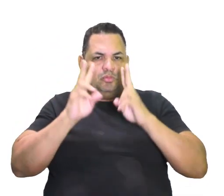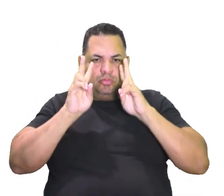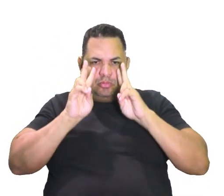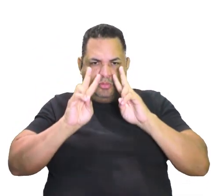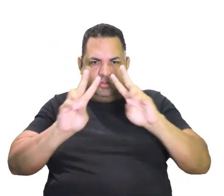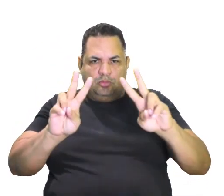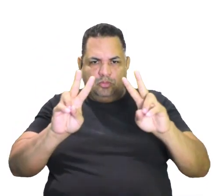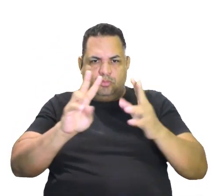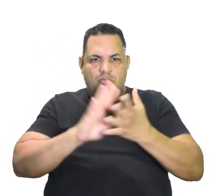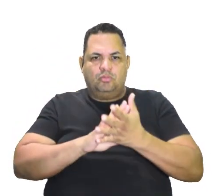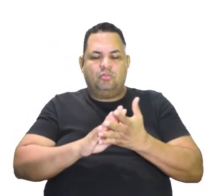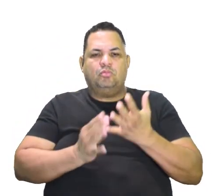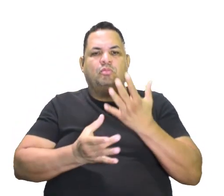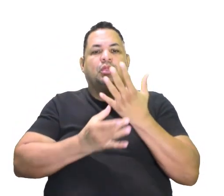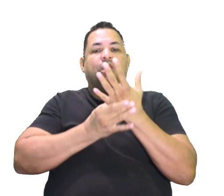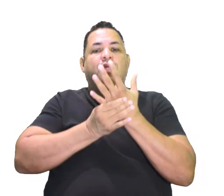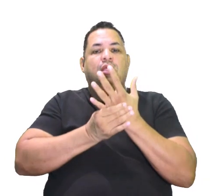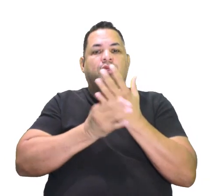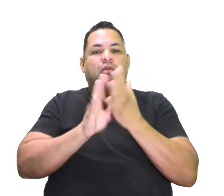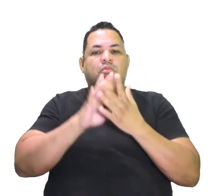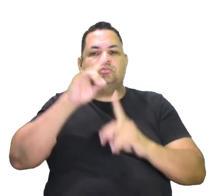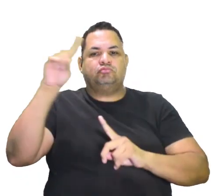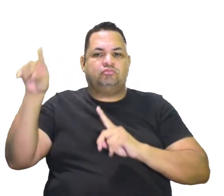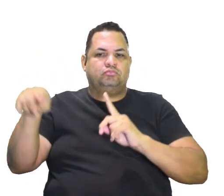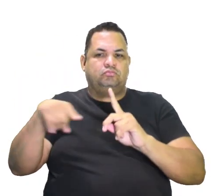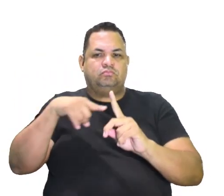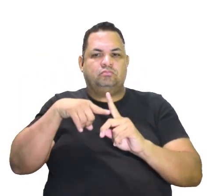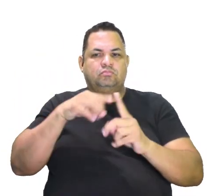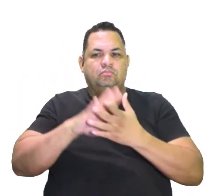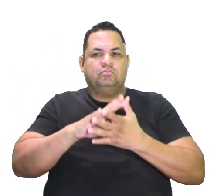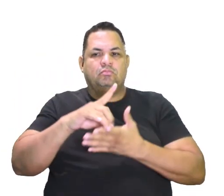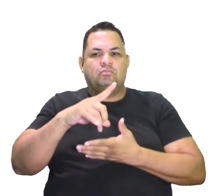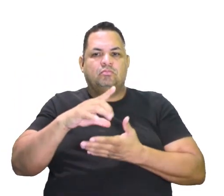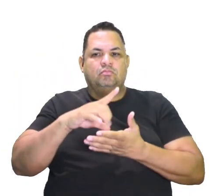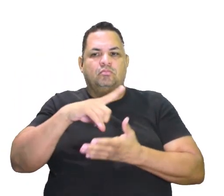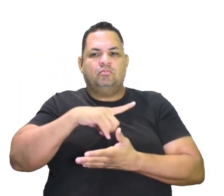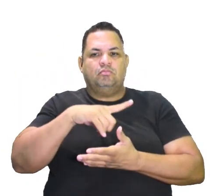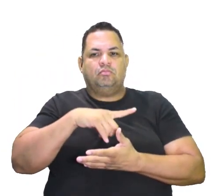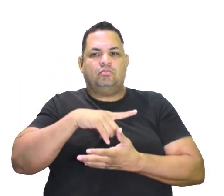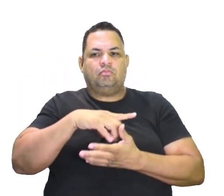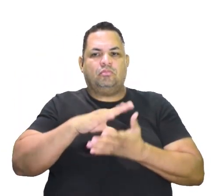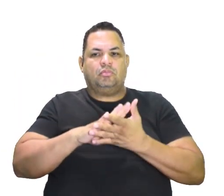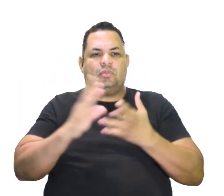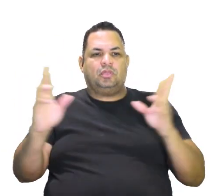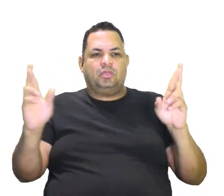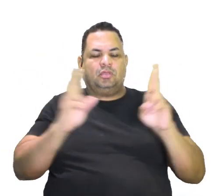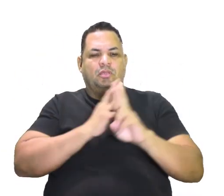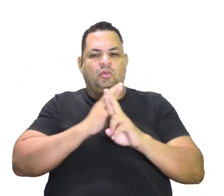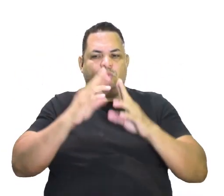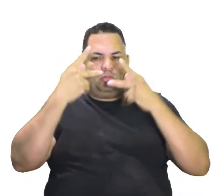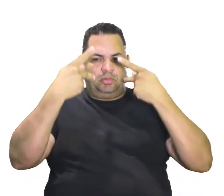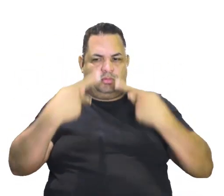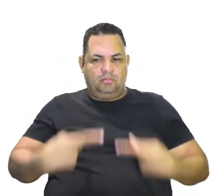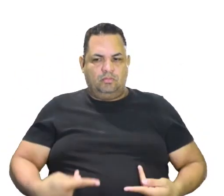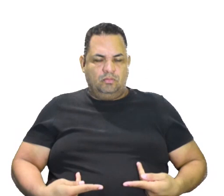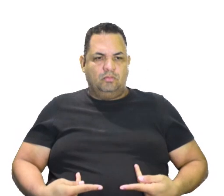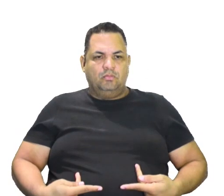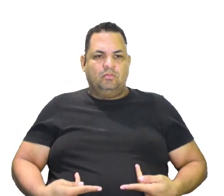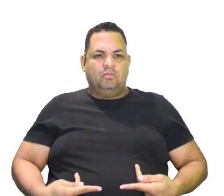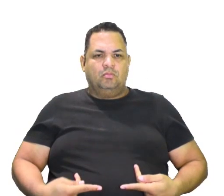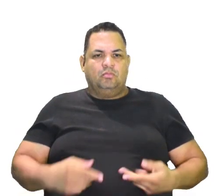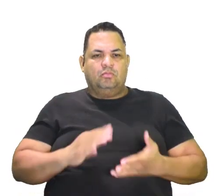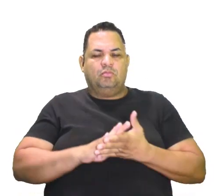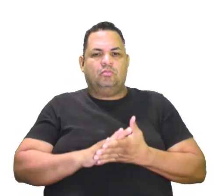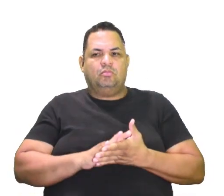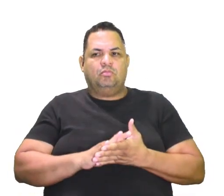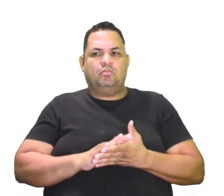um olhar mais realista e objetivo sobre a existência e as relações humanas.